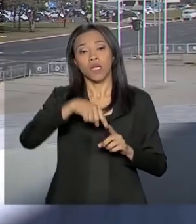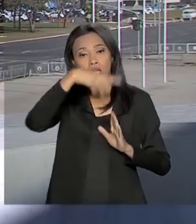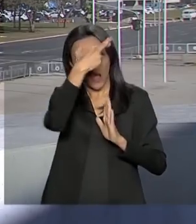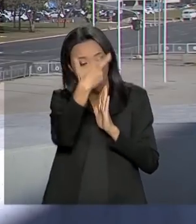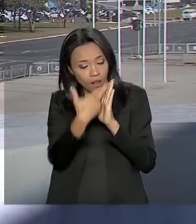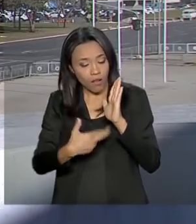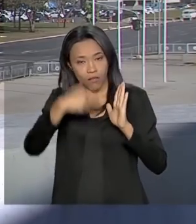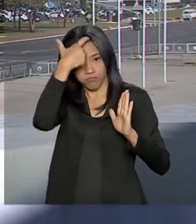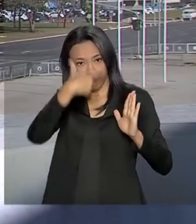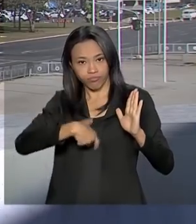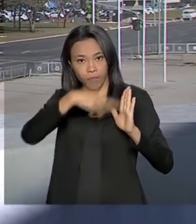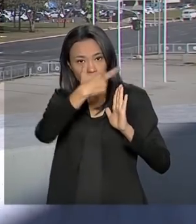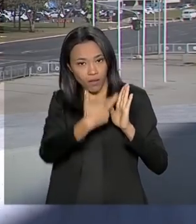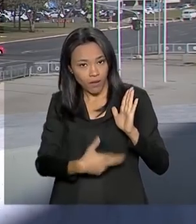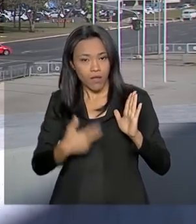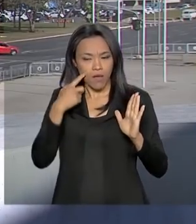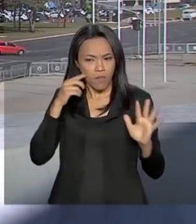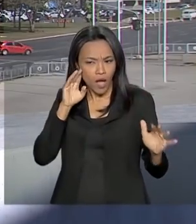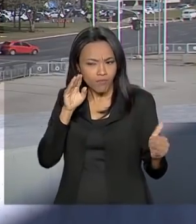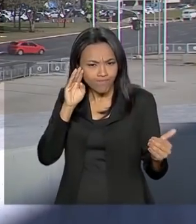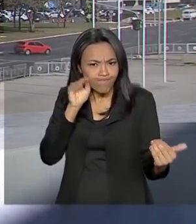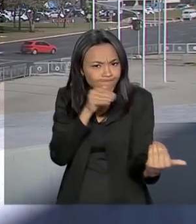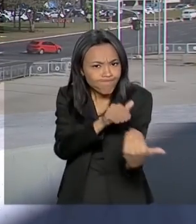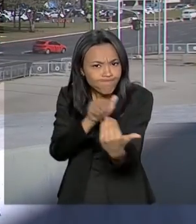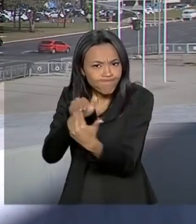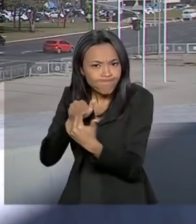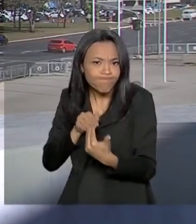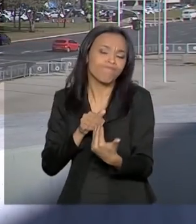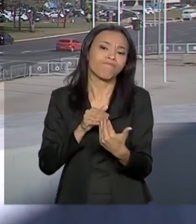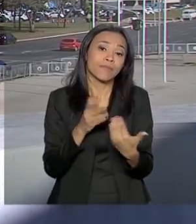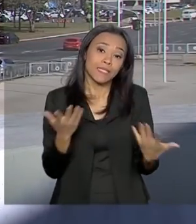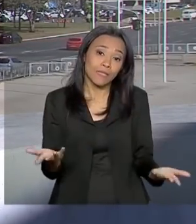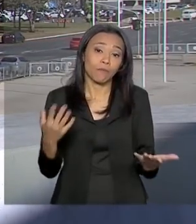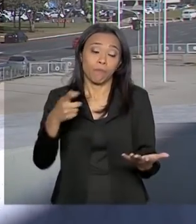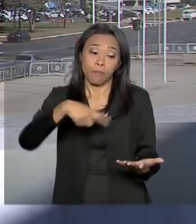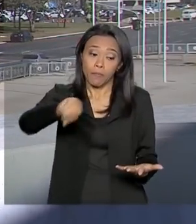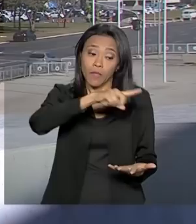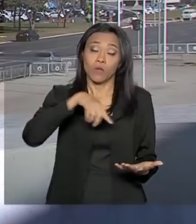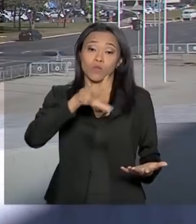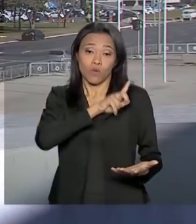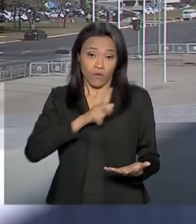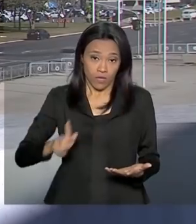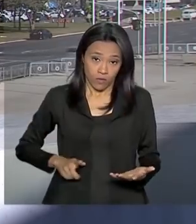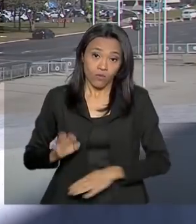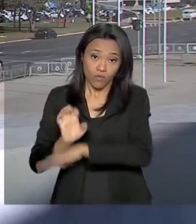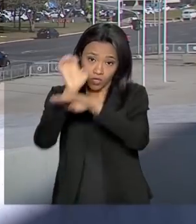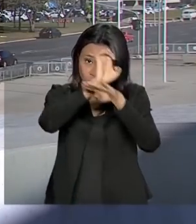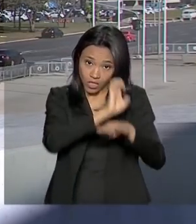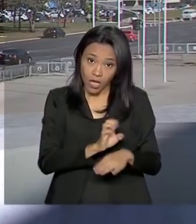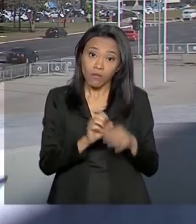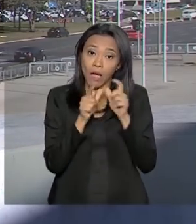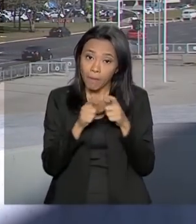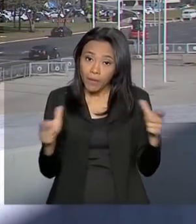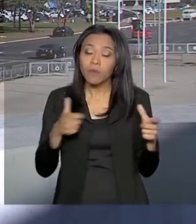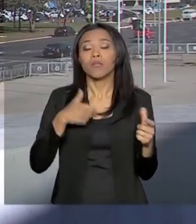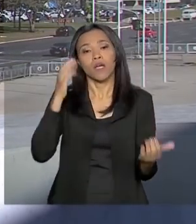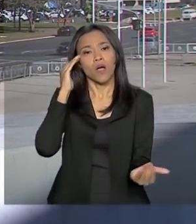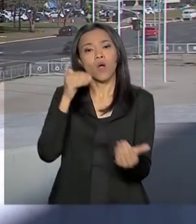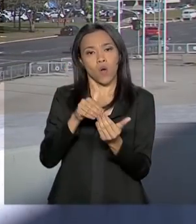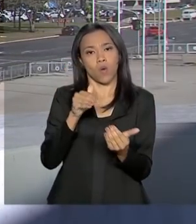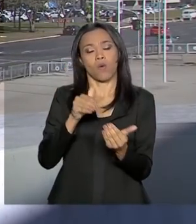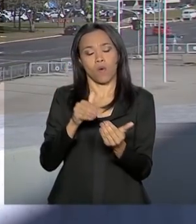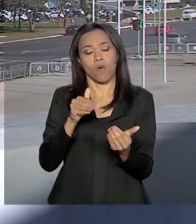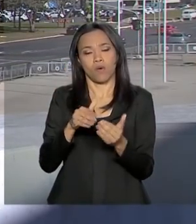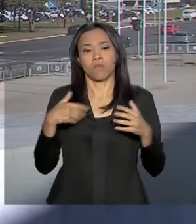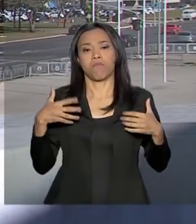aproveitar para afinar aí esse discurso. E aí, primeiro, os governadores precisam se ajustar. A maioria é a favor da manutenção de estados